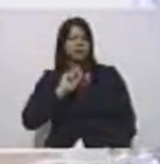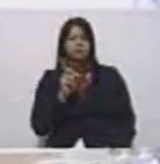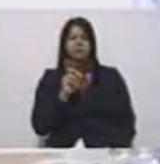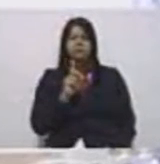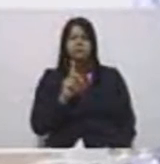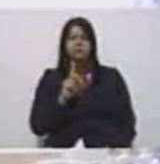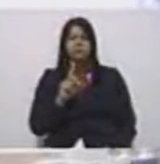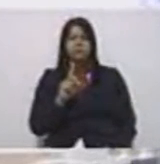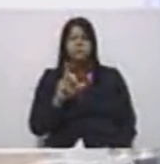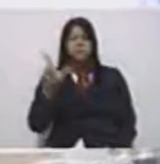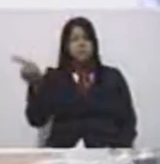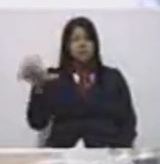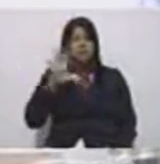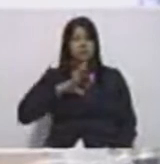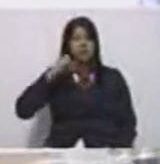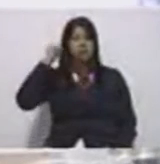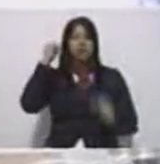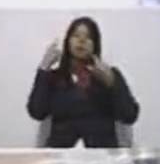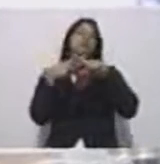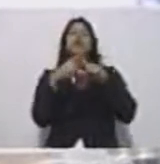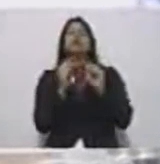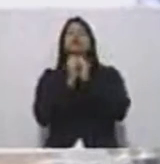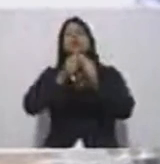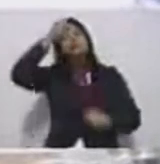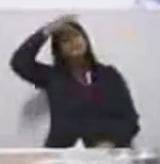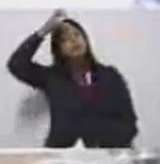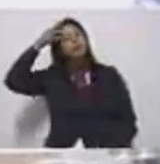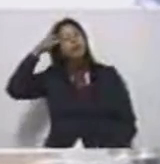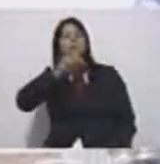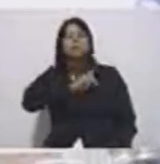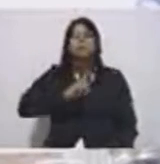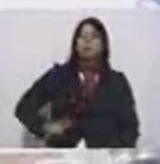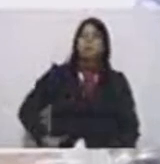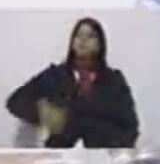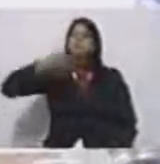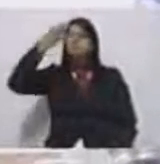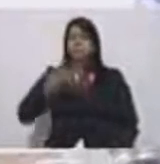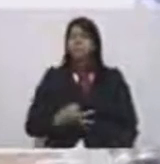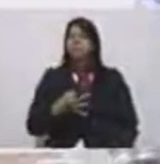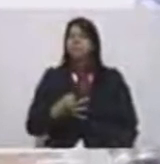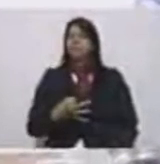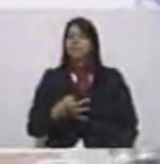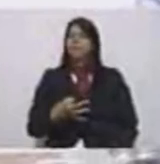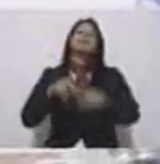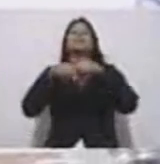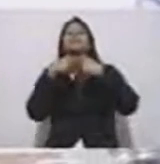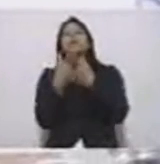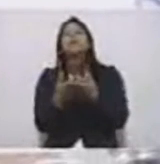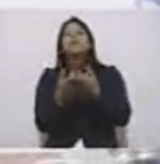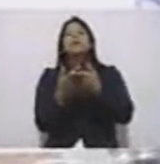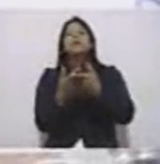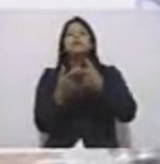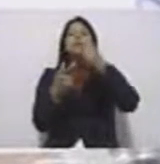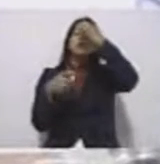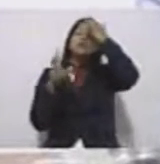Ele é eleito para poder, junto com o prefeito, exercer o governo municipal. A partir do momento que o